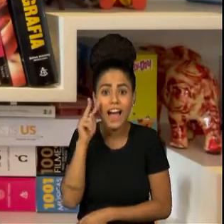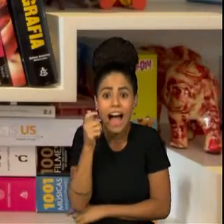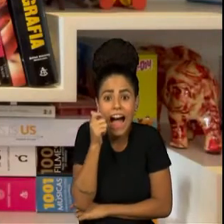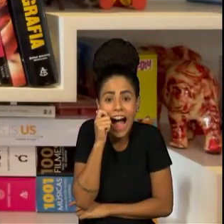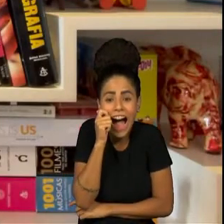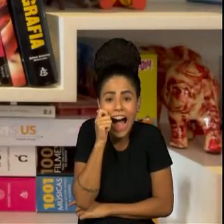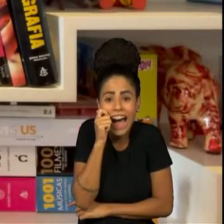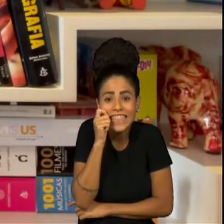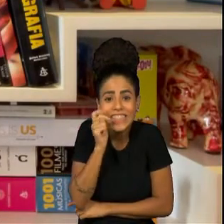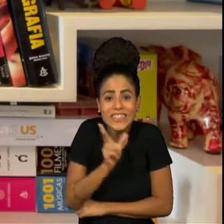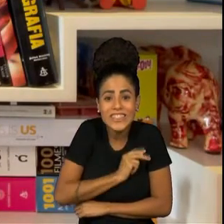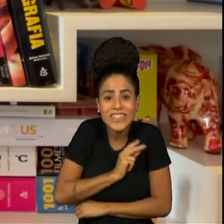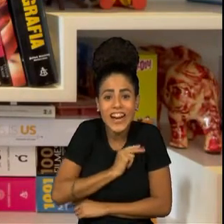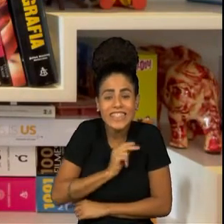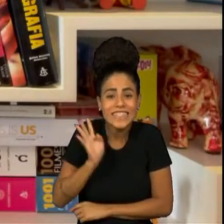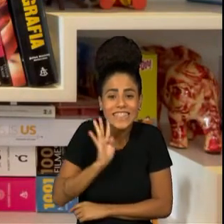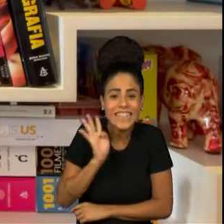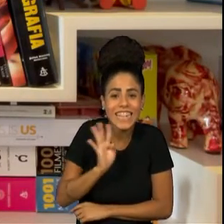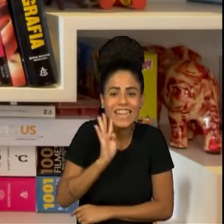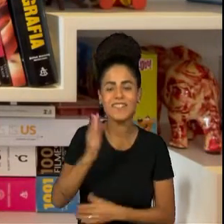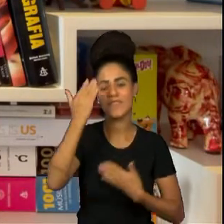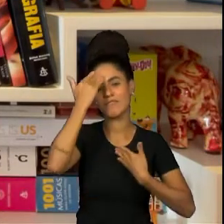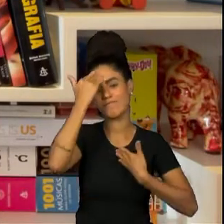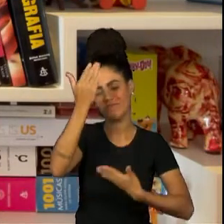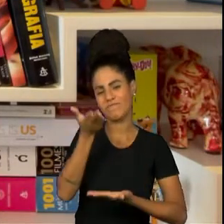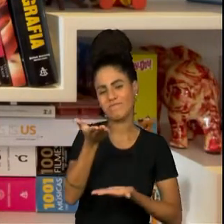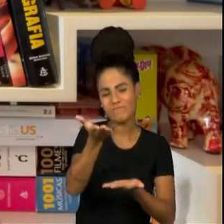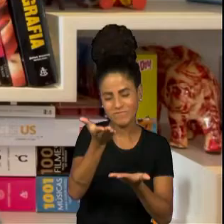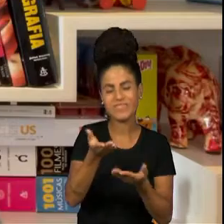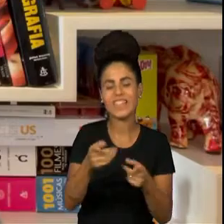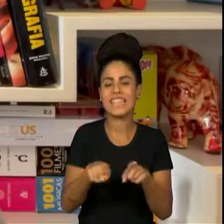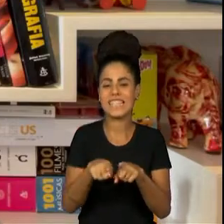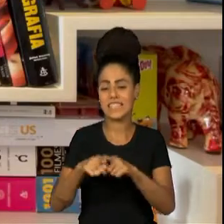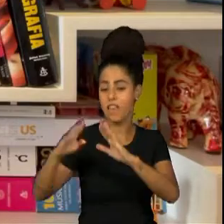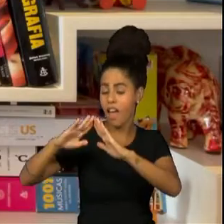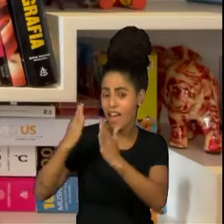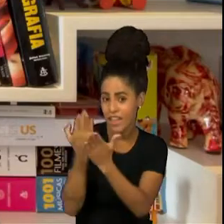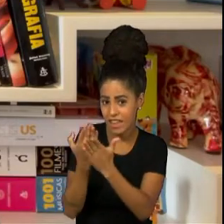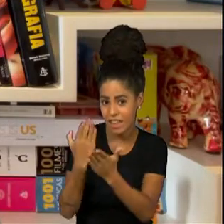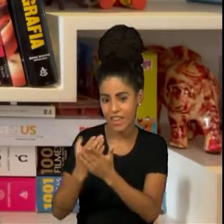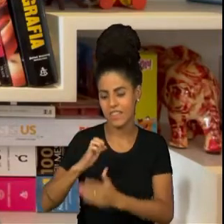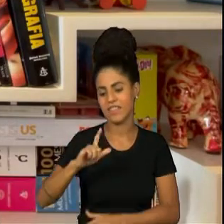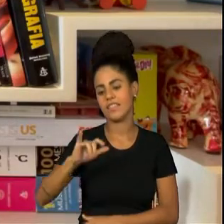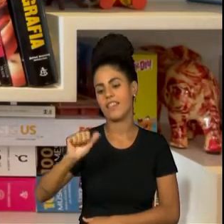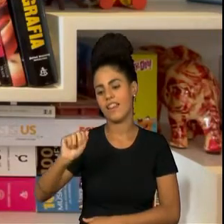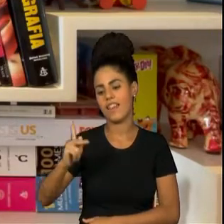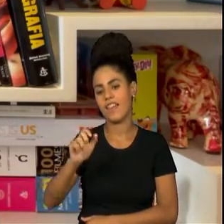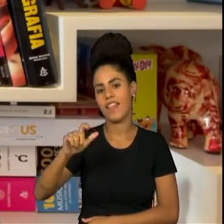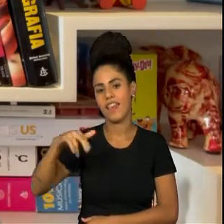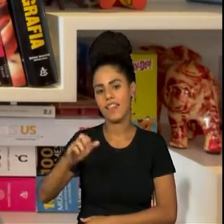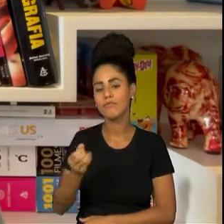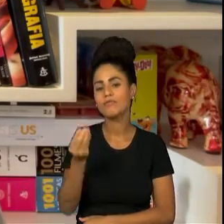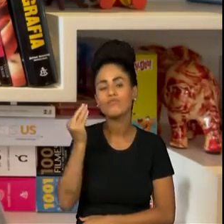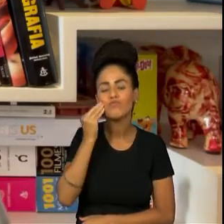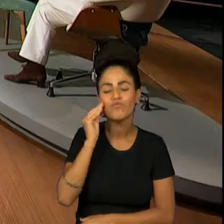também. E eu sou muito grato a você, ao Célia Helena e à Célia Helena. Um beijo enorme.